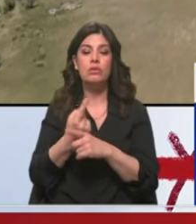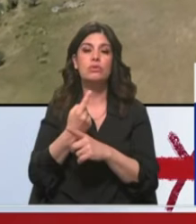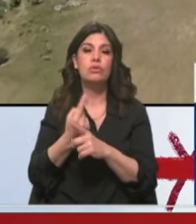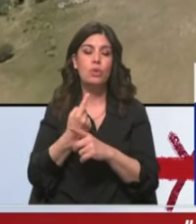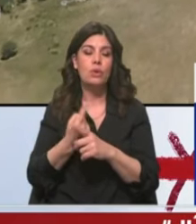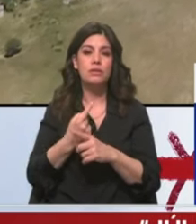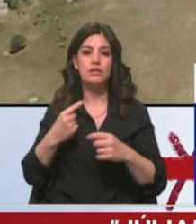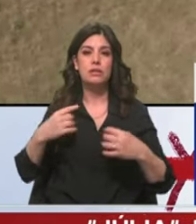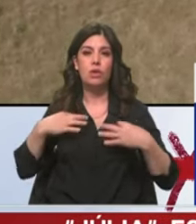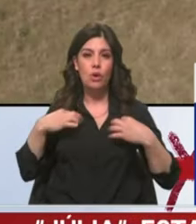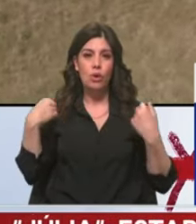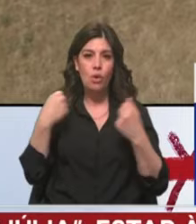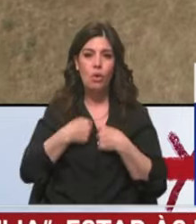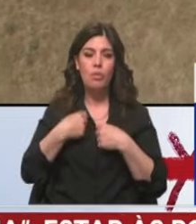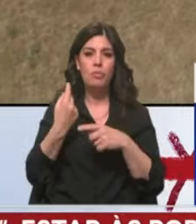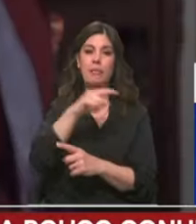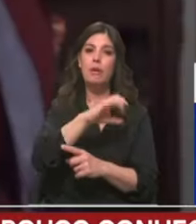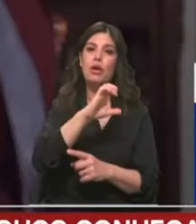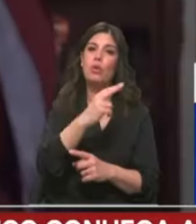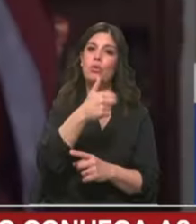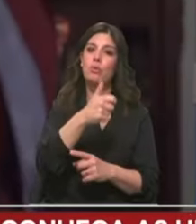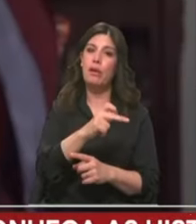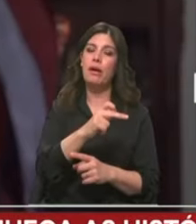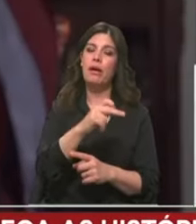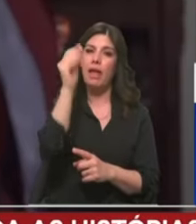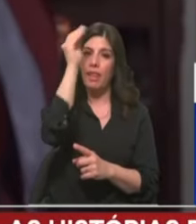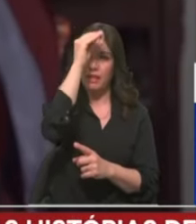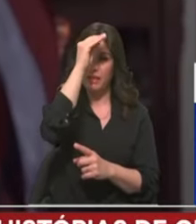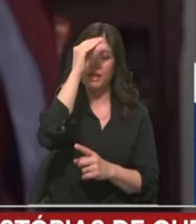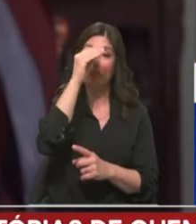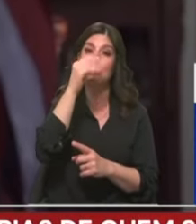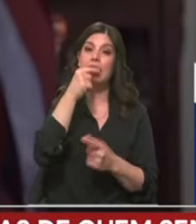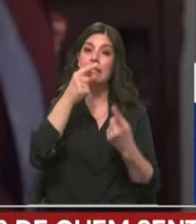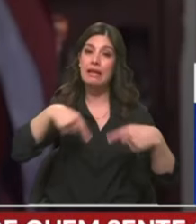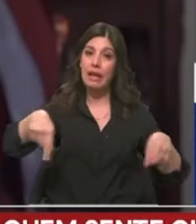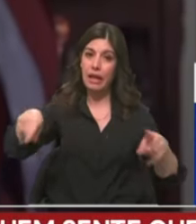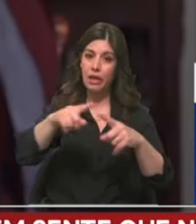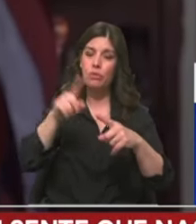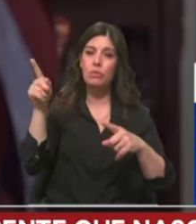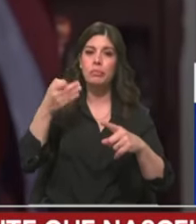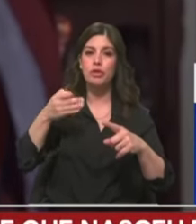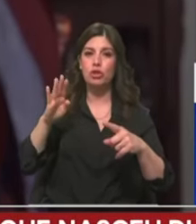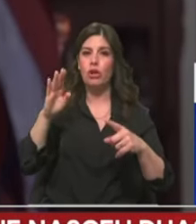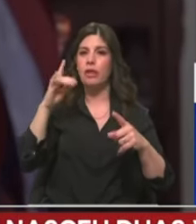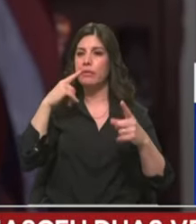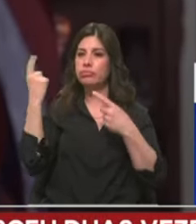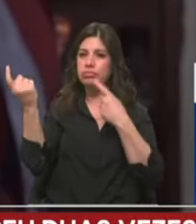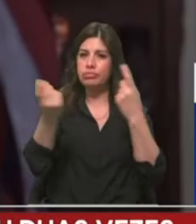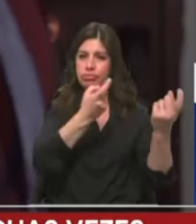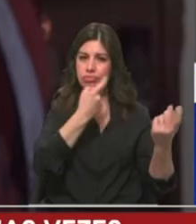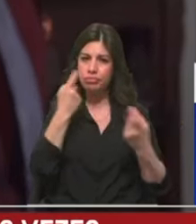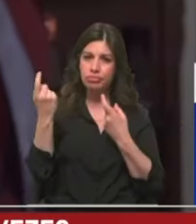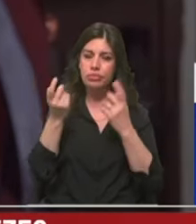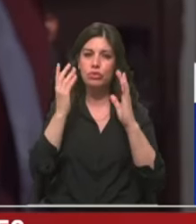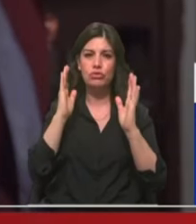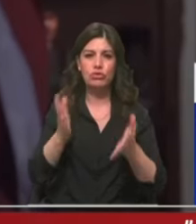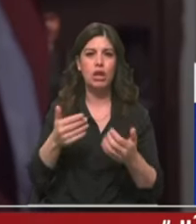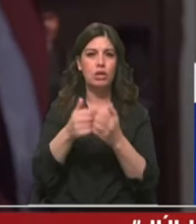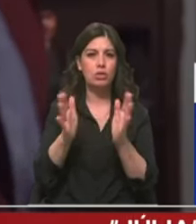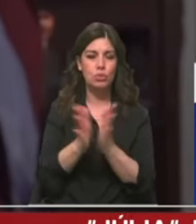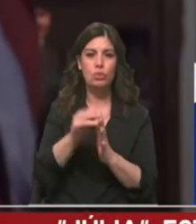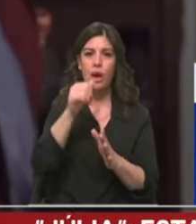naquela zona? Não faço ideia. O que nos foi dito pela Polícia Judiciária é que, de facto, todos os depósitos e posses de água